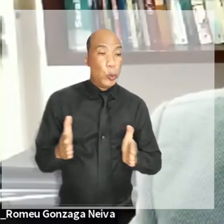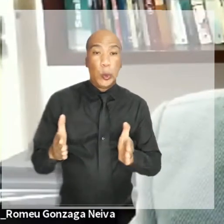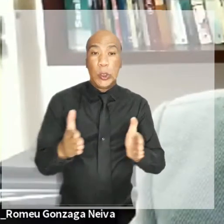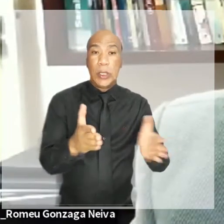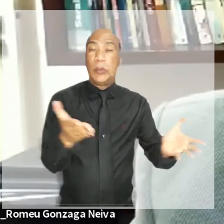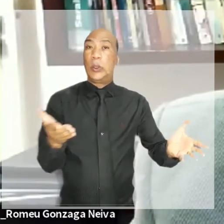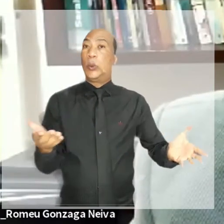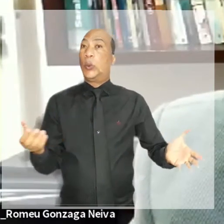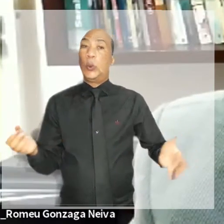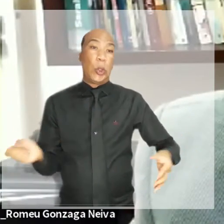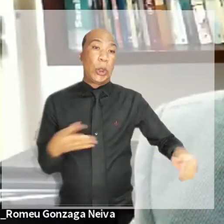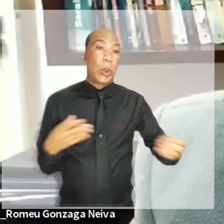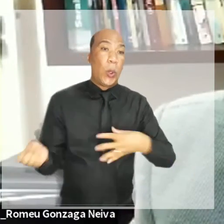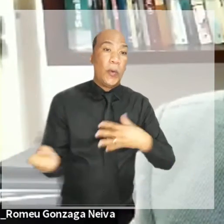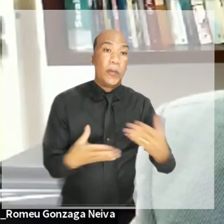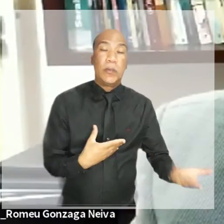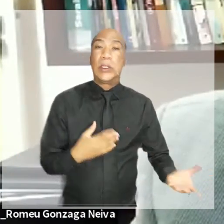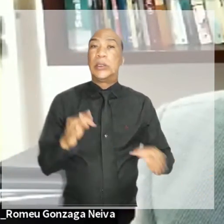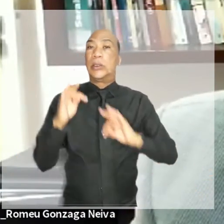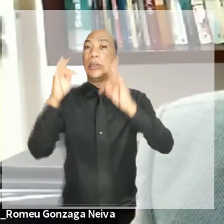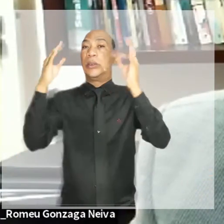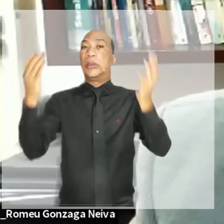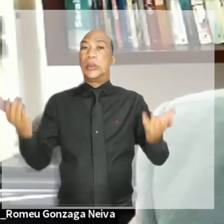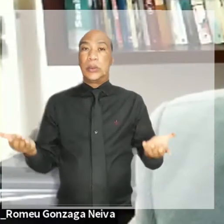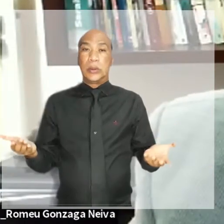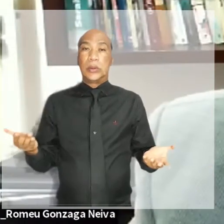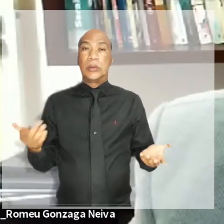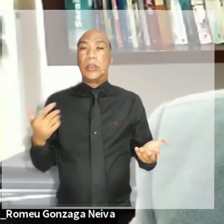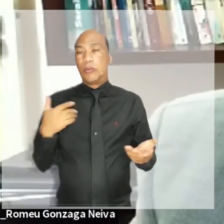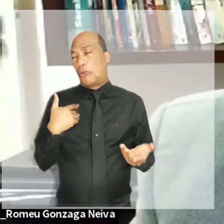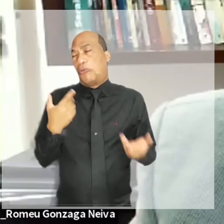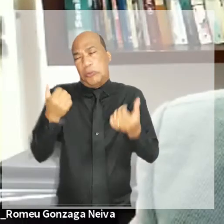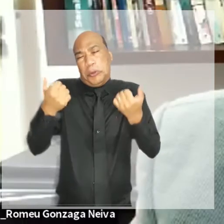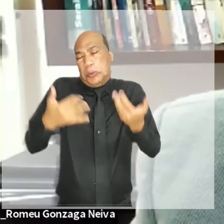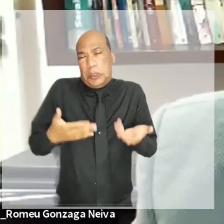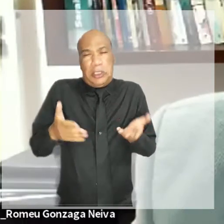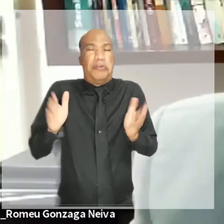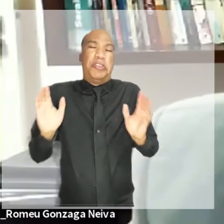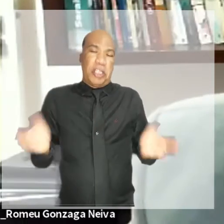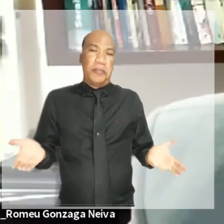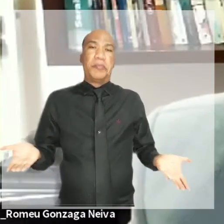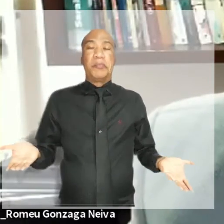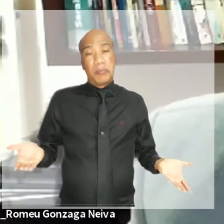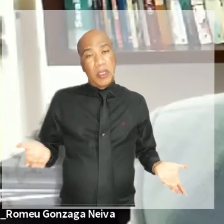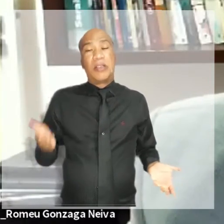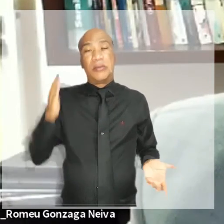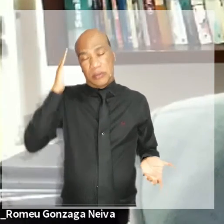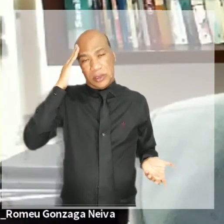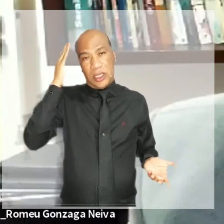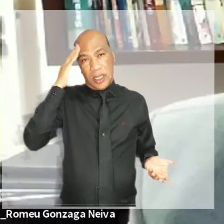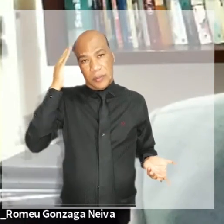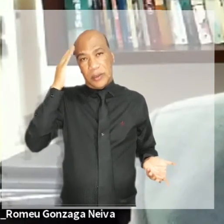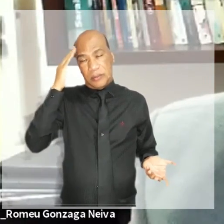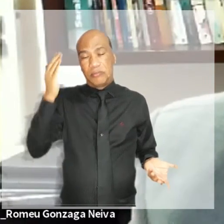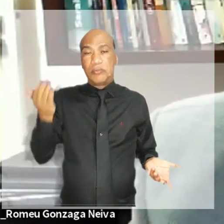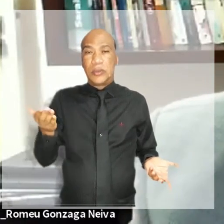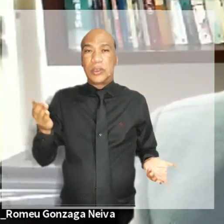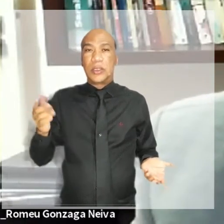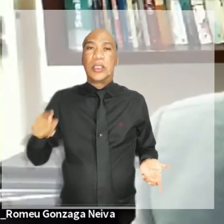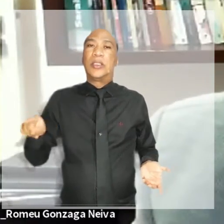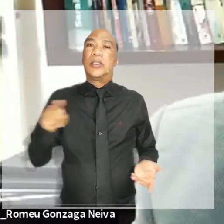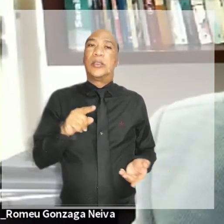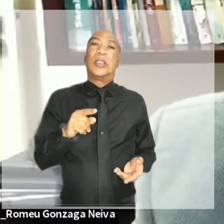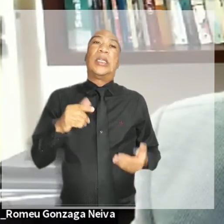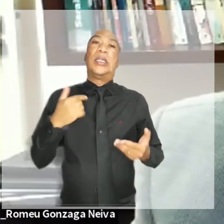para, como costumamos dizer em tom coloquial, para que o tribunal esteja